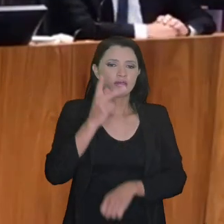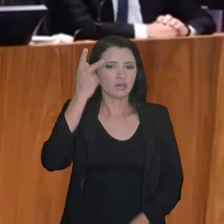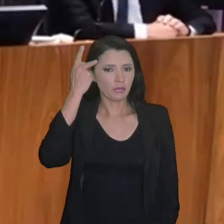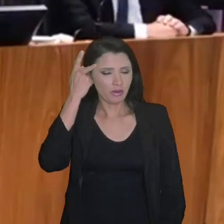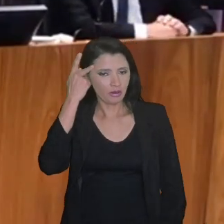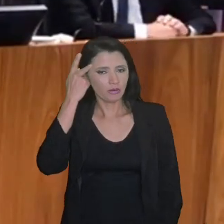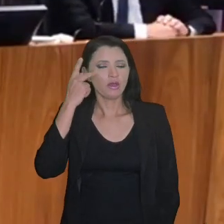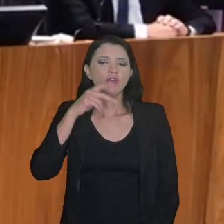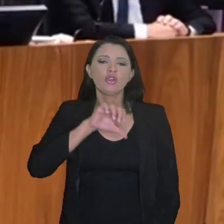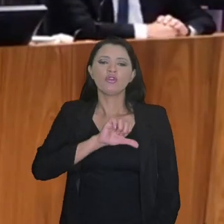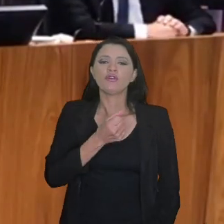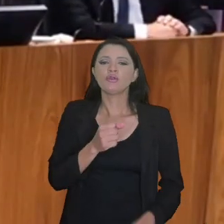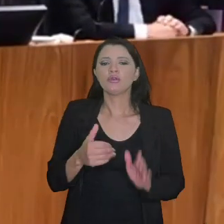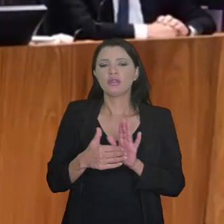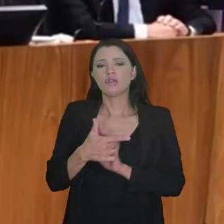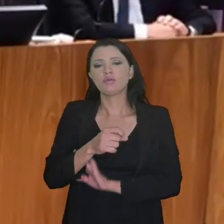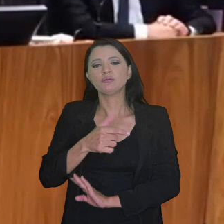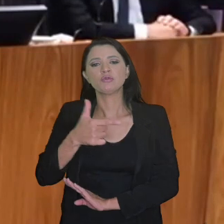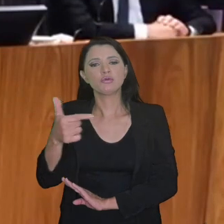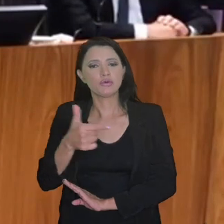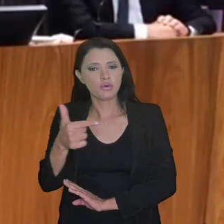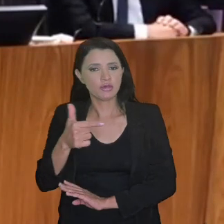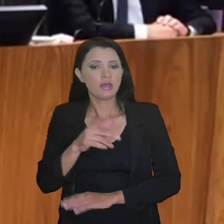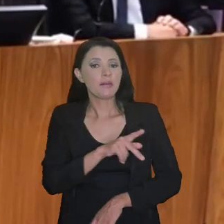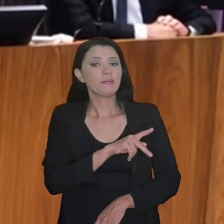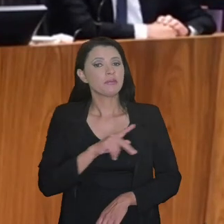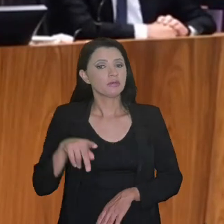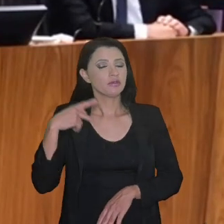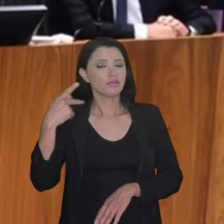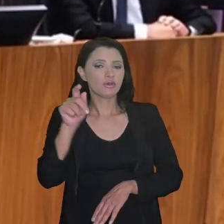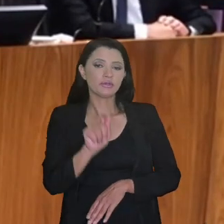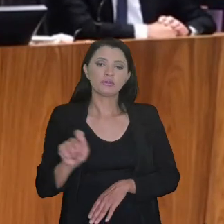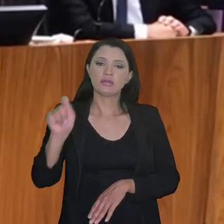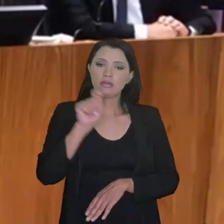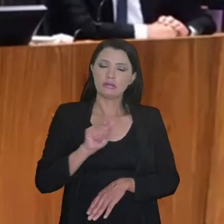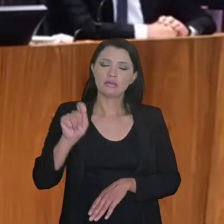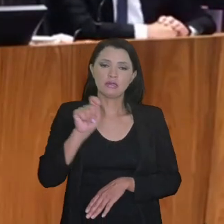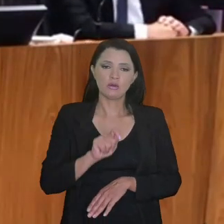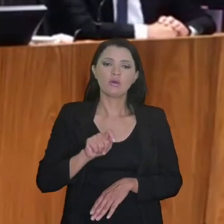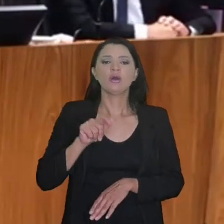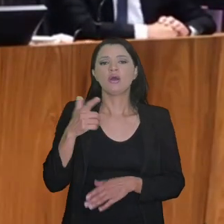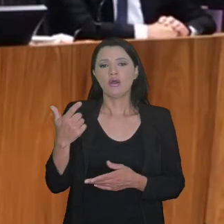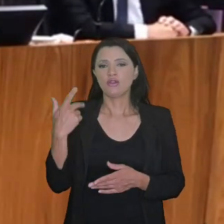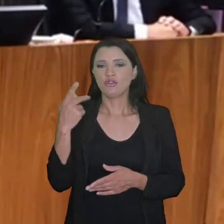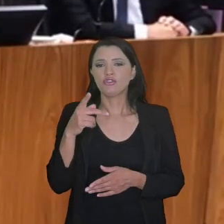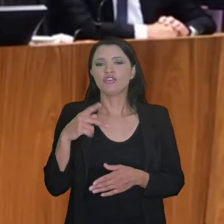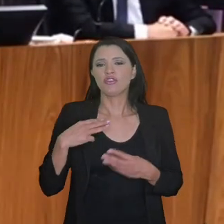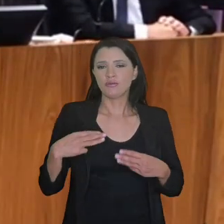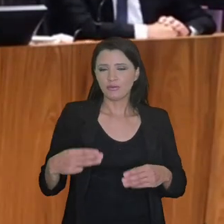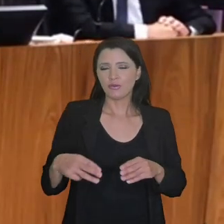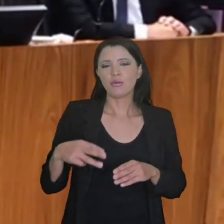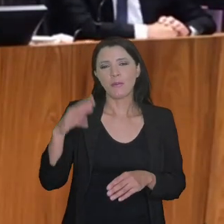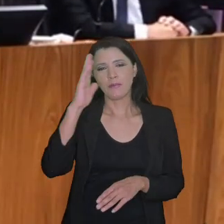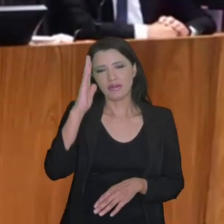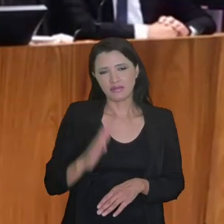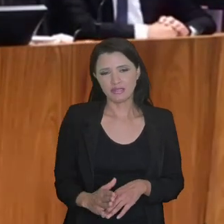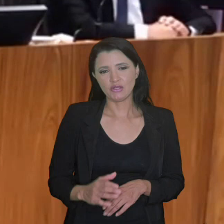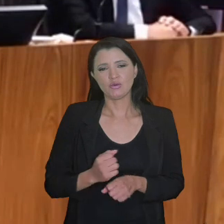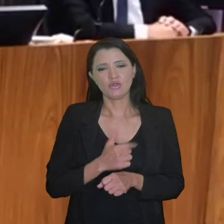procurador do estado de São Paulo de 98 de 2002 e presidiu a Associação de Juízes Federais do Brasil, a AJUF,